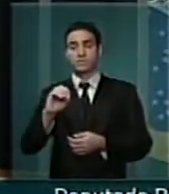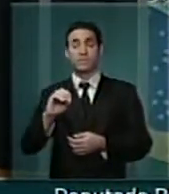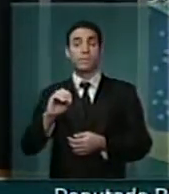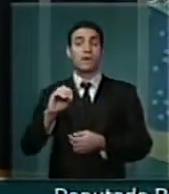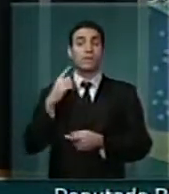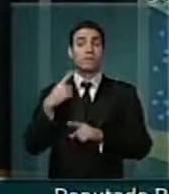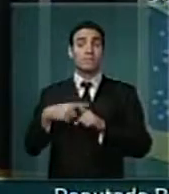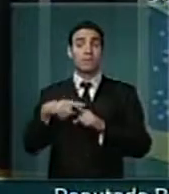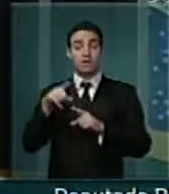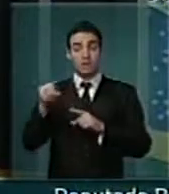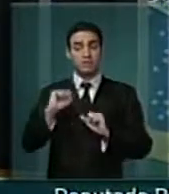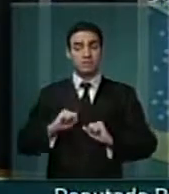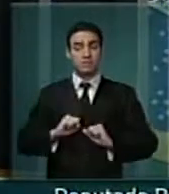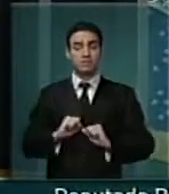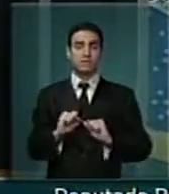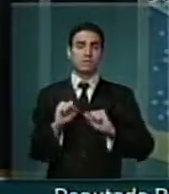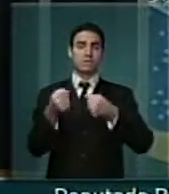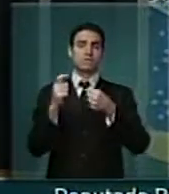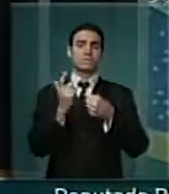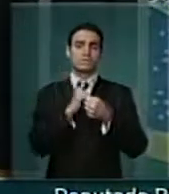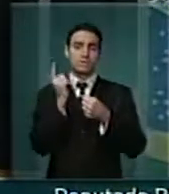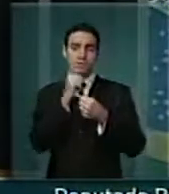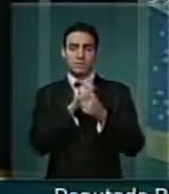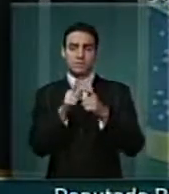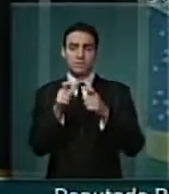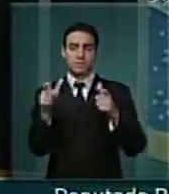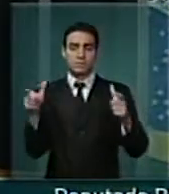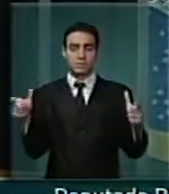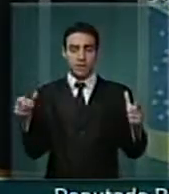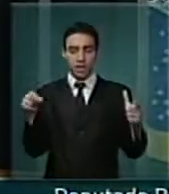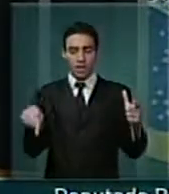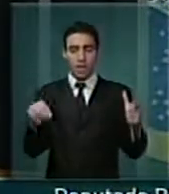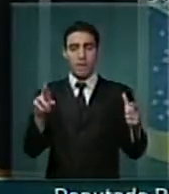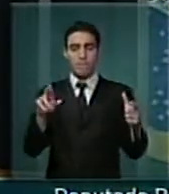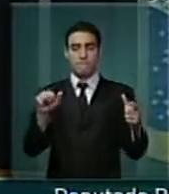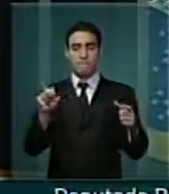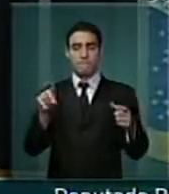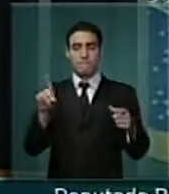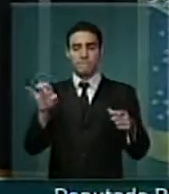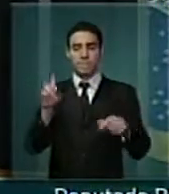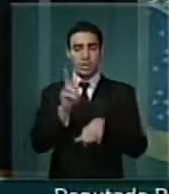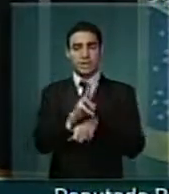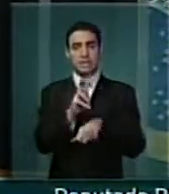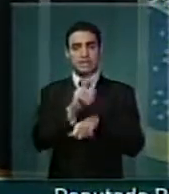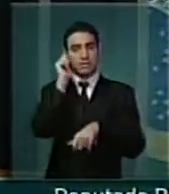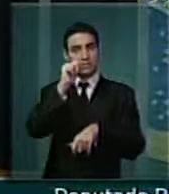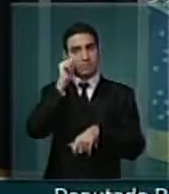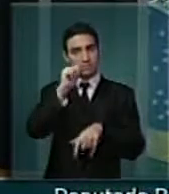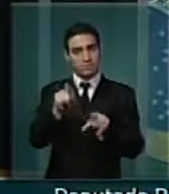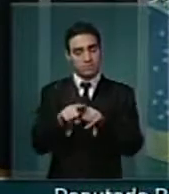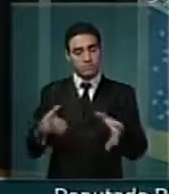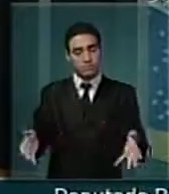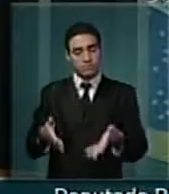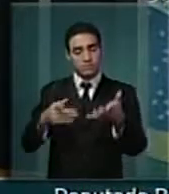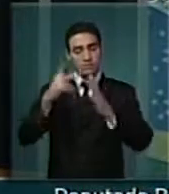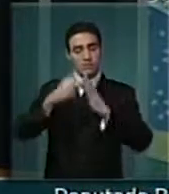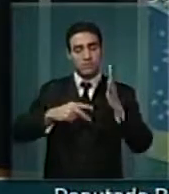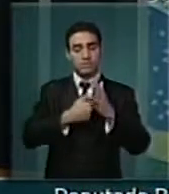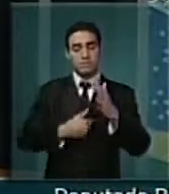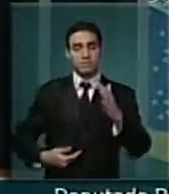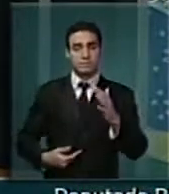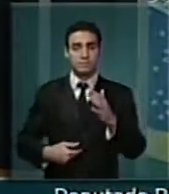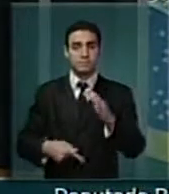pelo seu esforço para ampliação na rede de proteção à mulher e no fomento de políticas